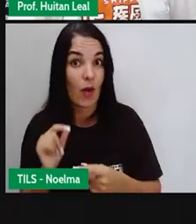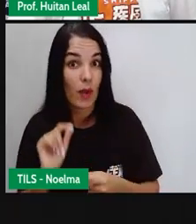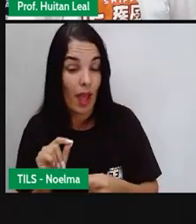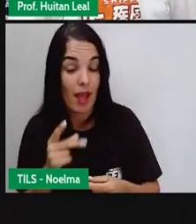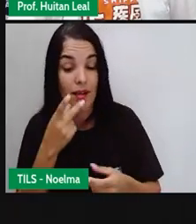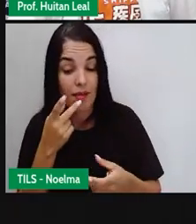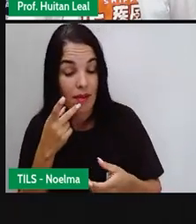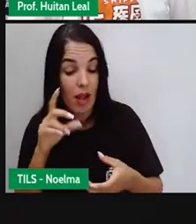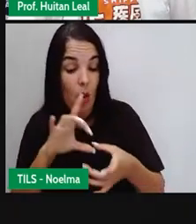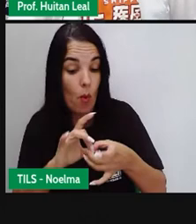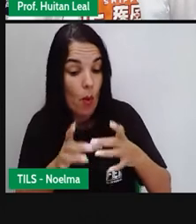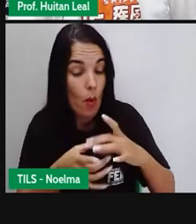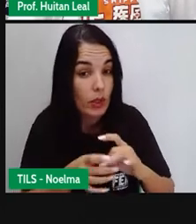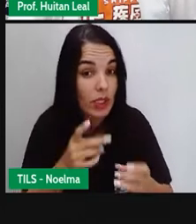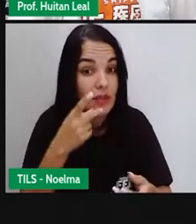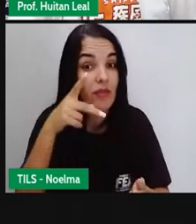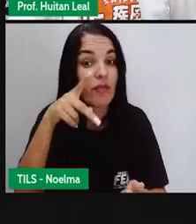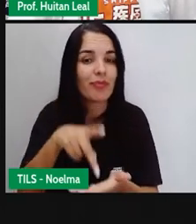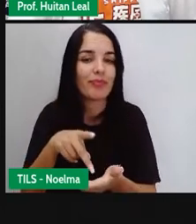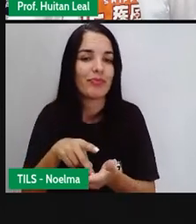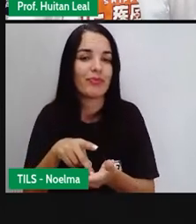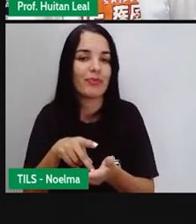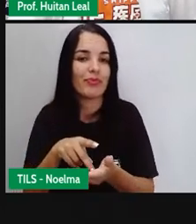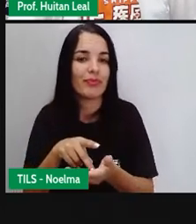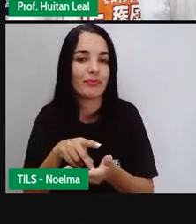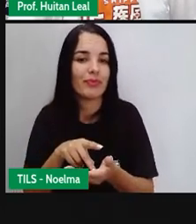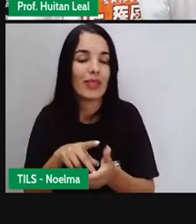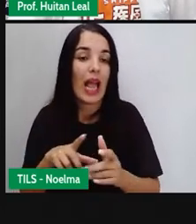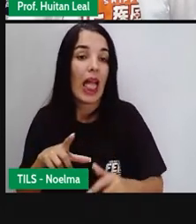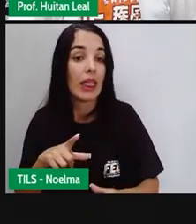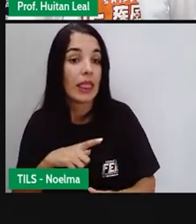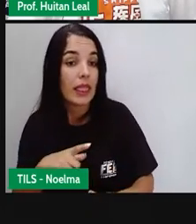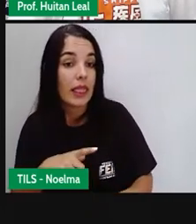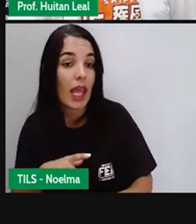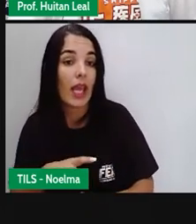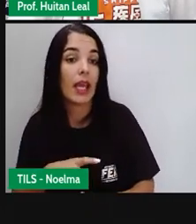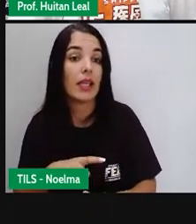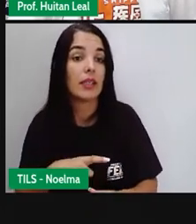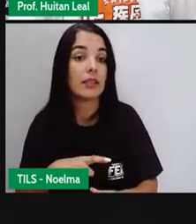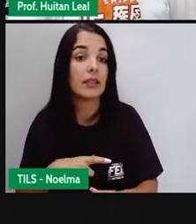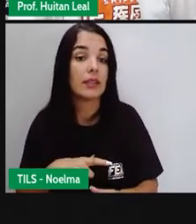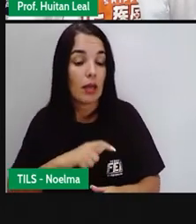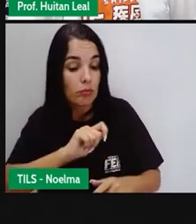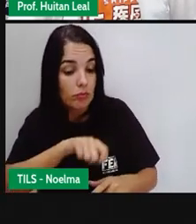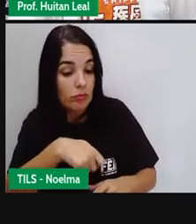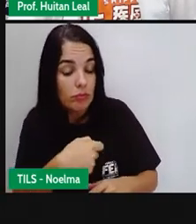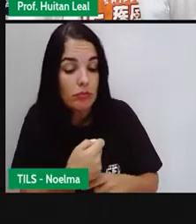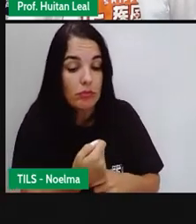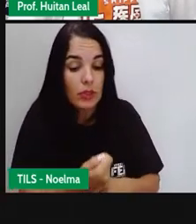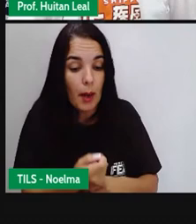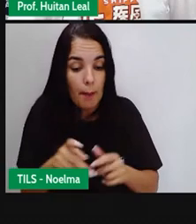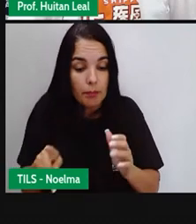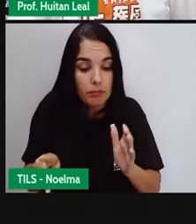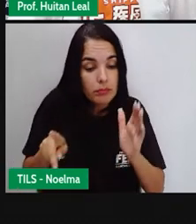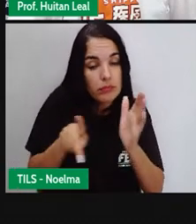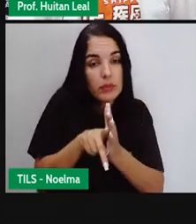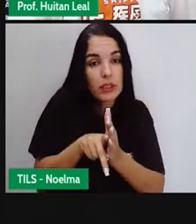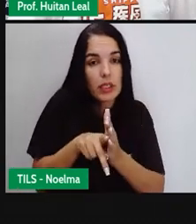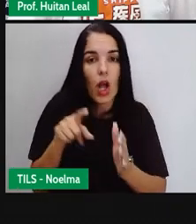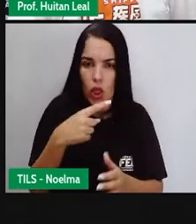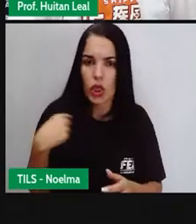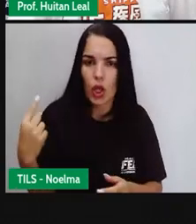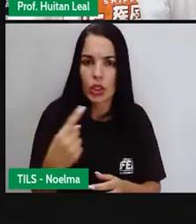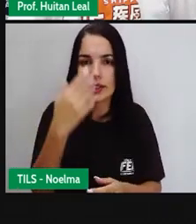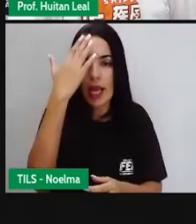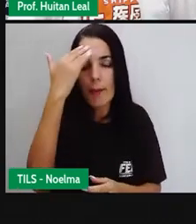real. Tem um referente ao qual você está fazendo referência. Nós sabemos que não teremos